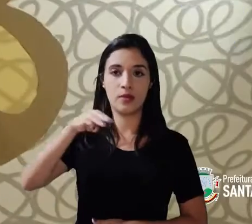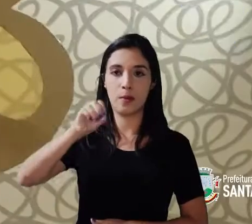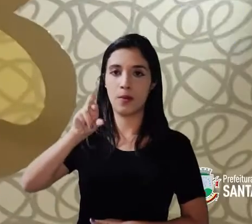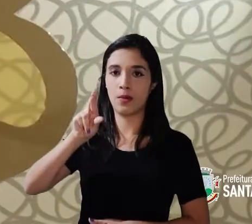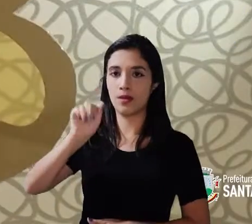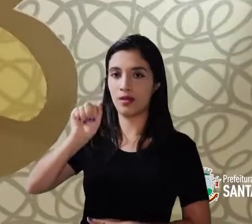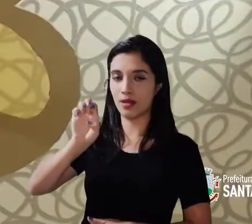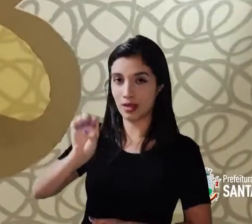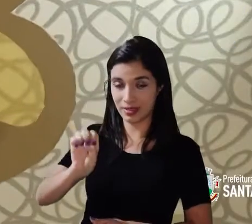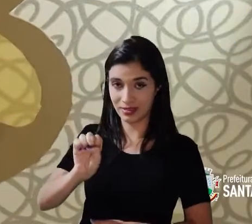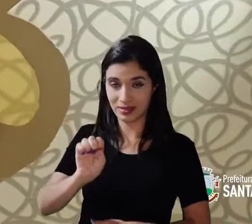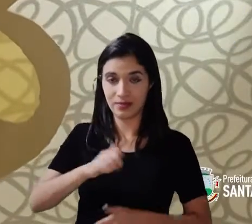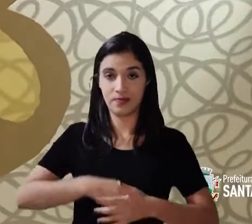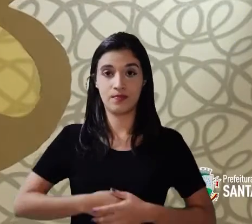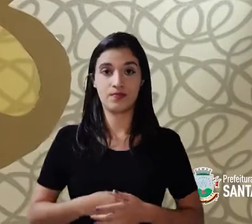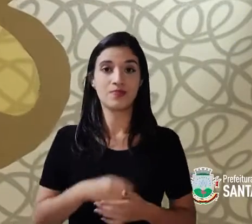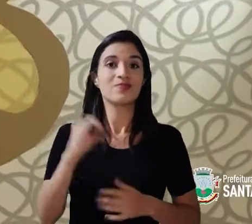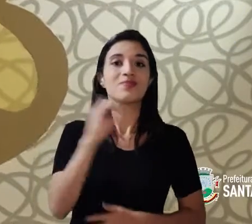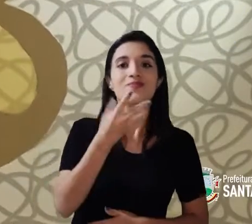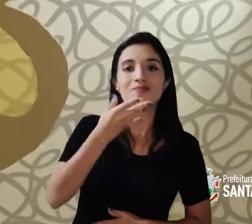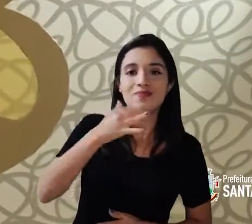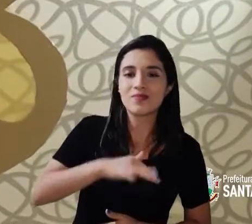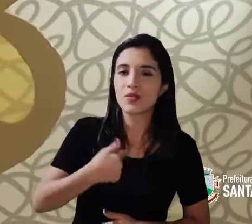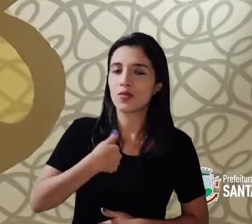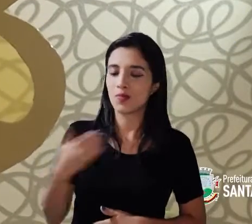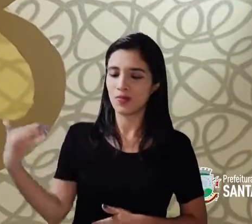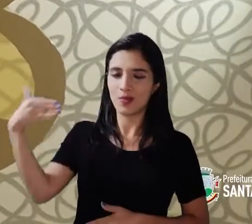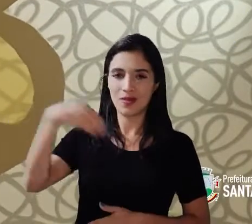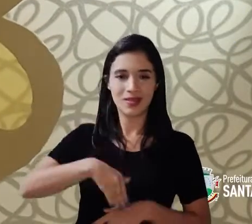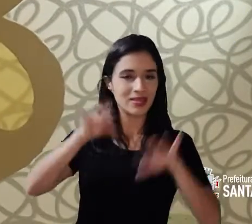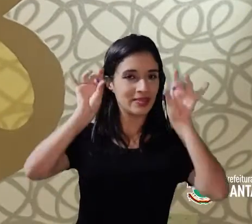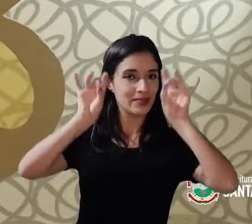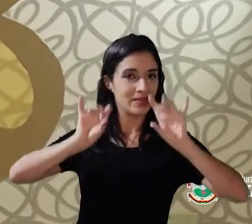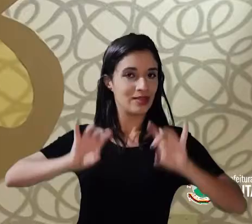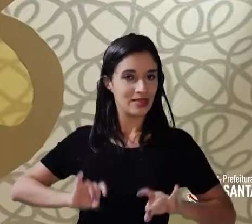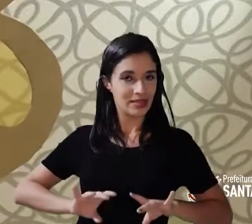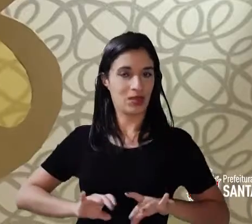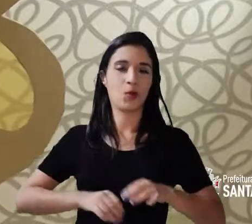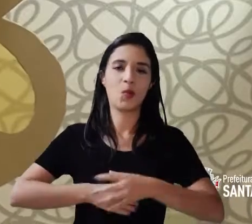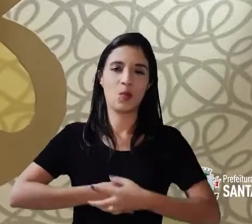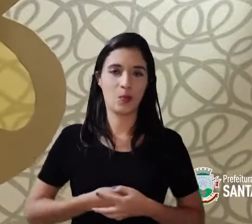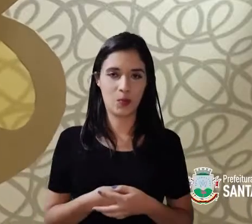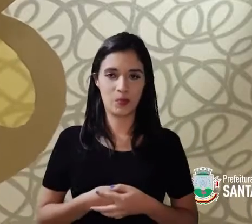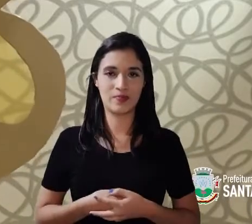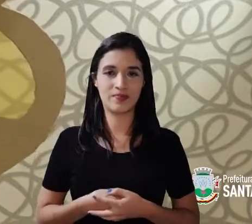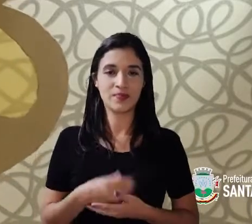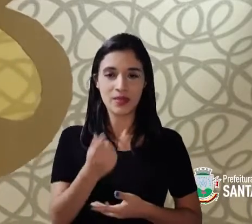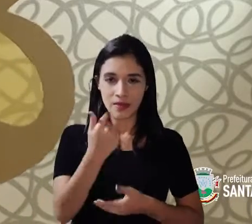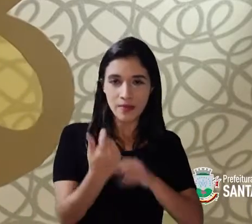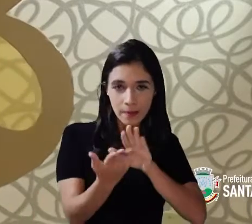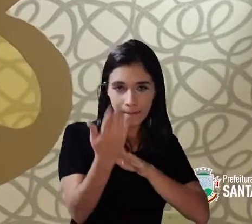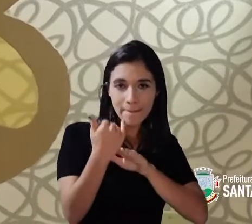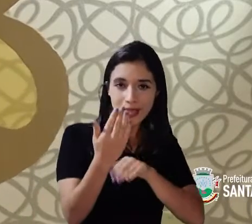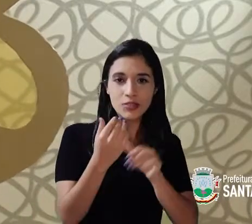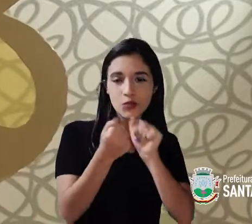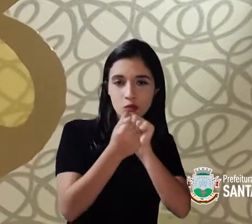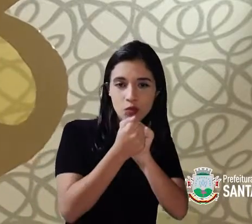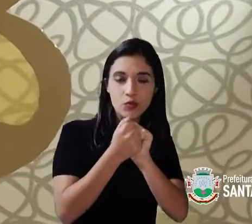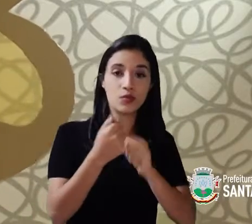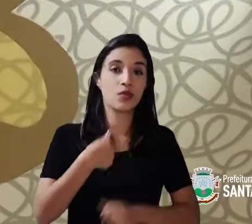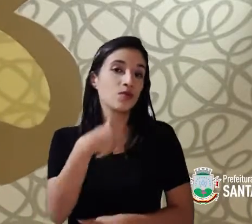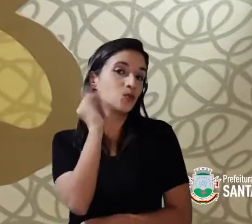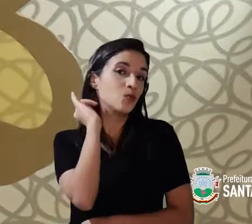Olá, crianças! Vim aqui com uma missão muito especial. Vem cá, bem pertinho. Sim,